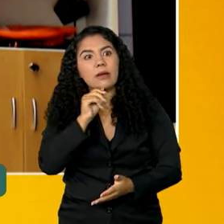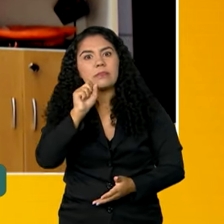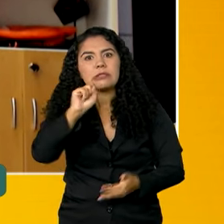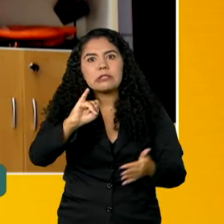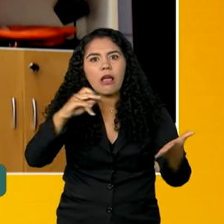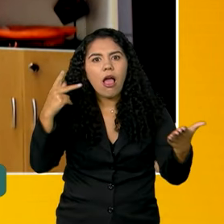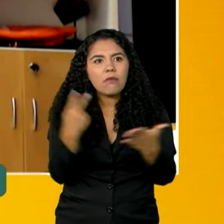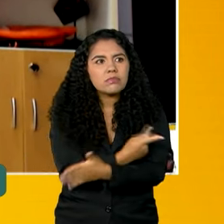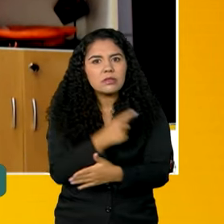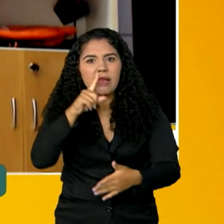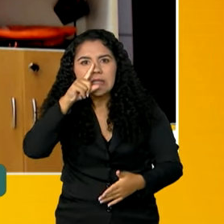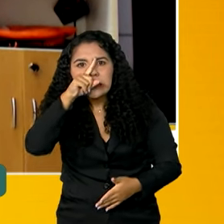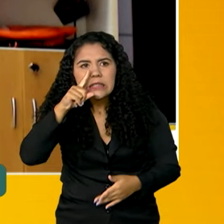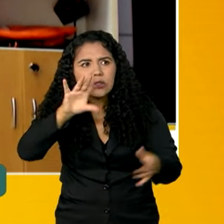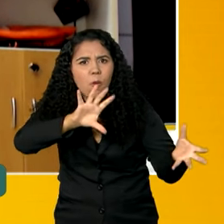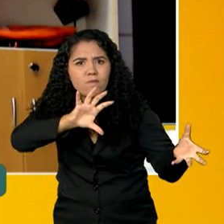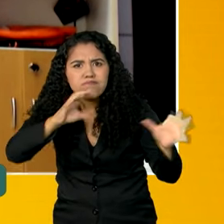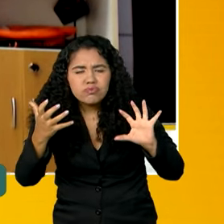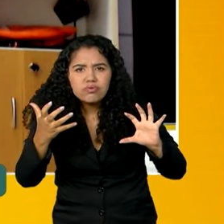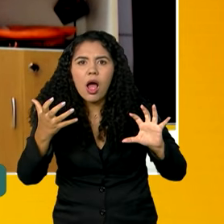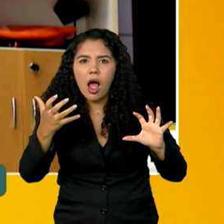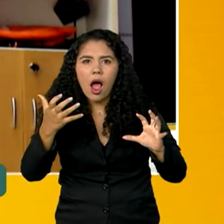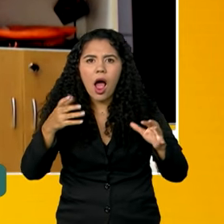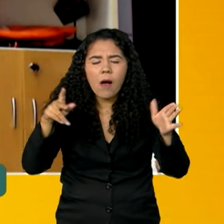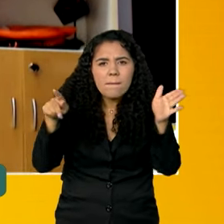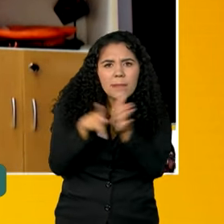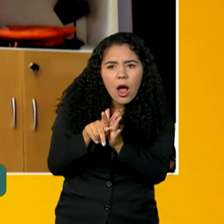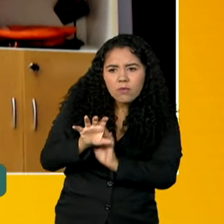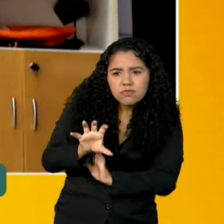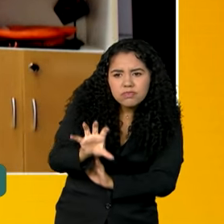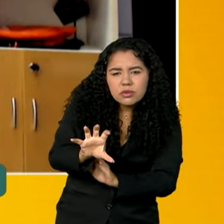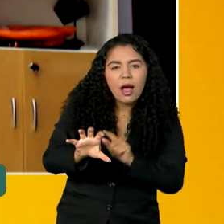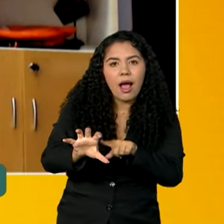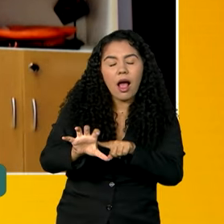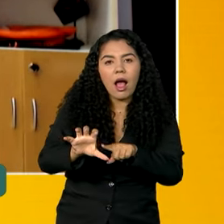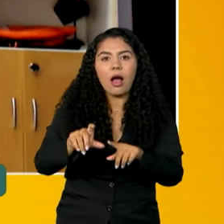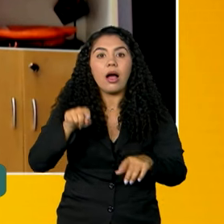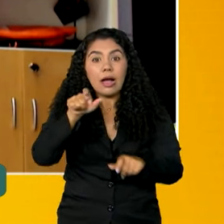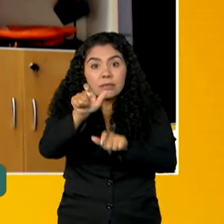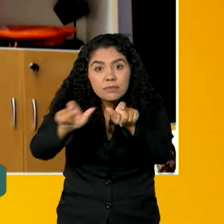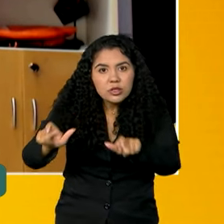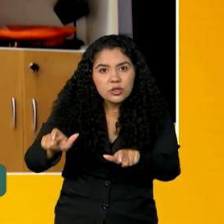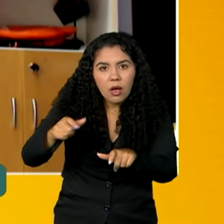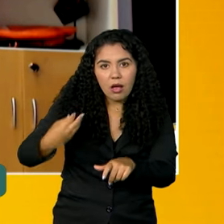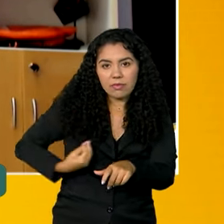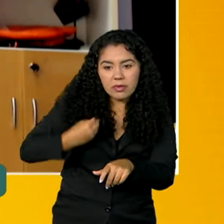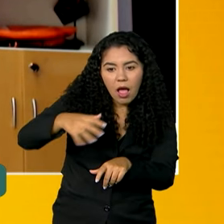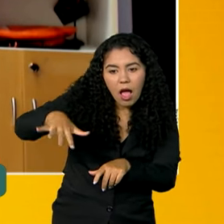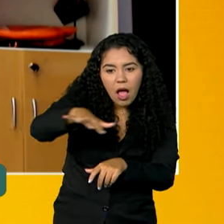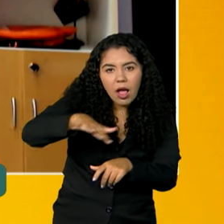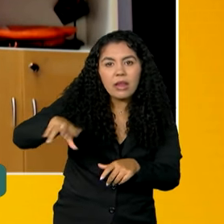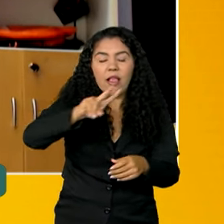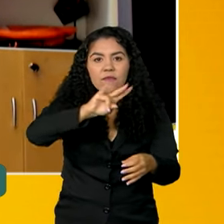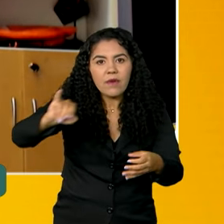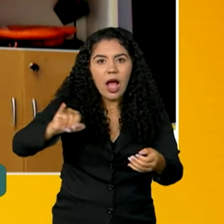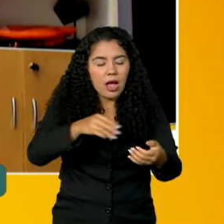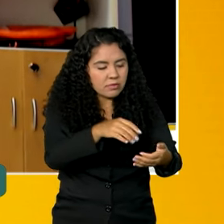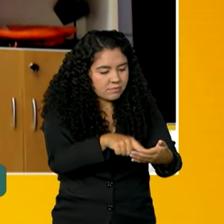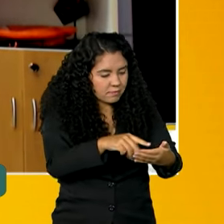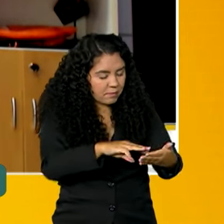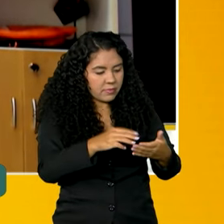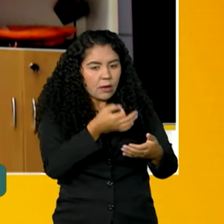previsão de risco em uma determinada localidade, os celulares das pessoas enviarão, receberão um alerta, uma